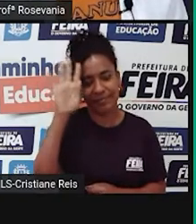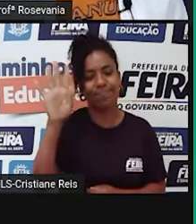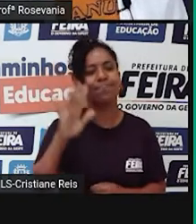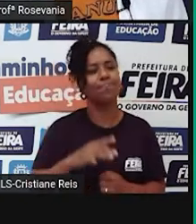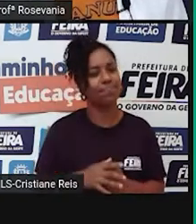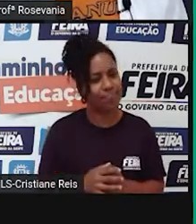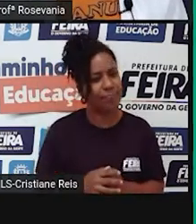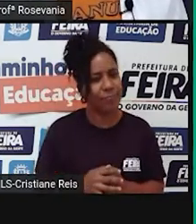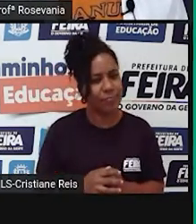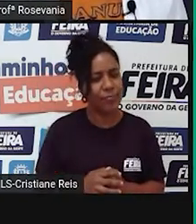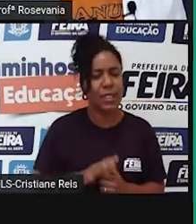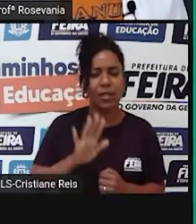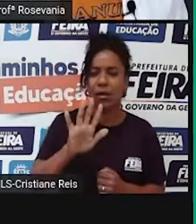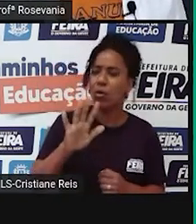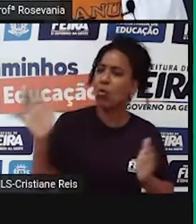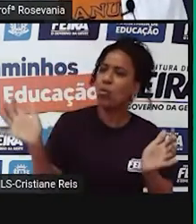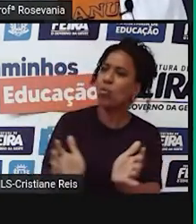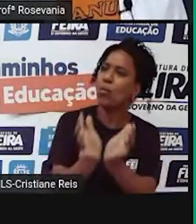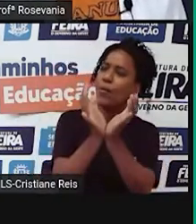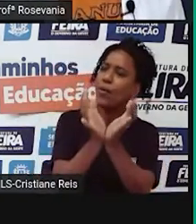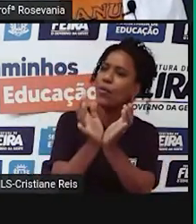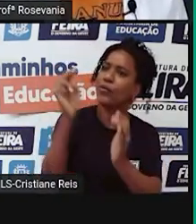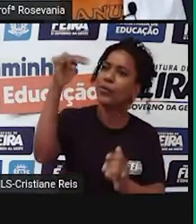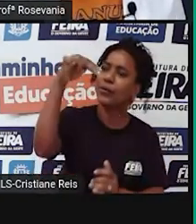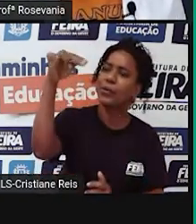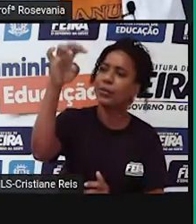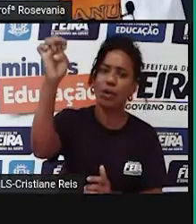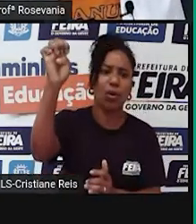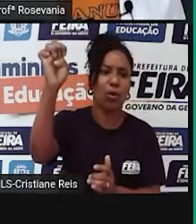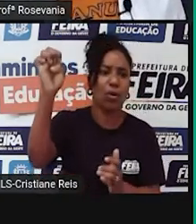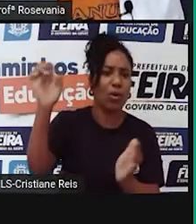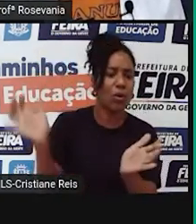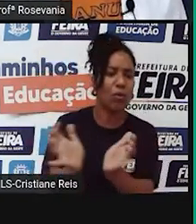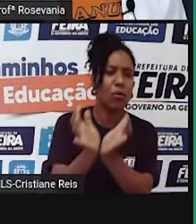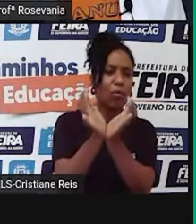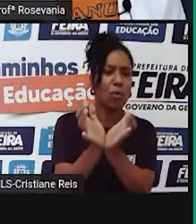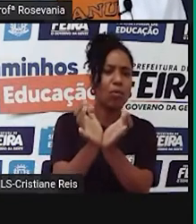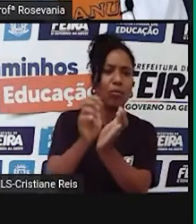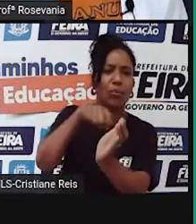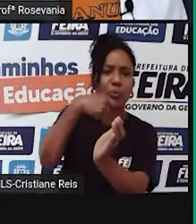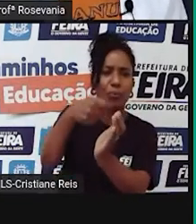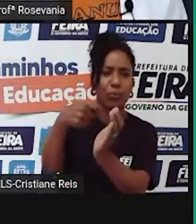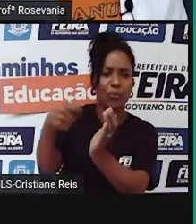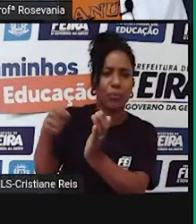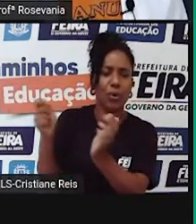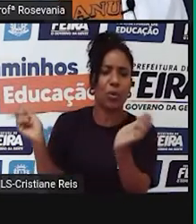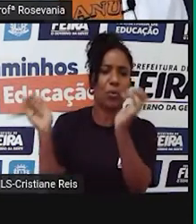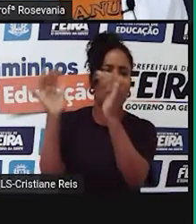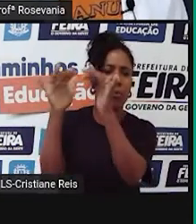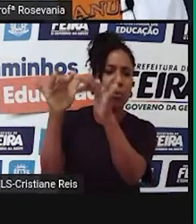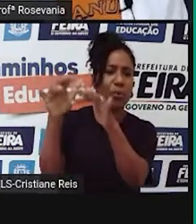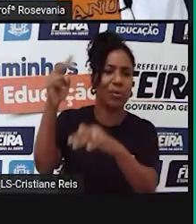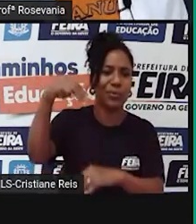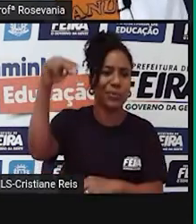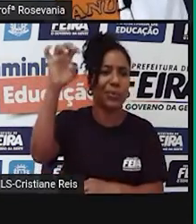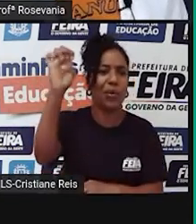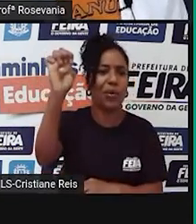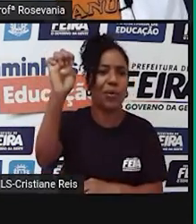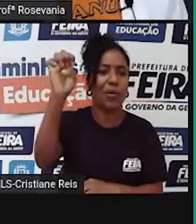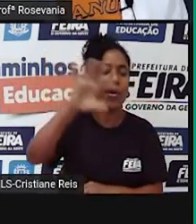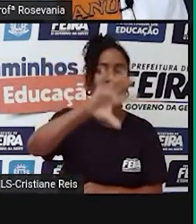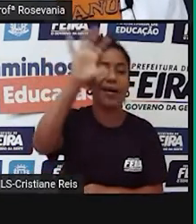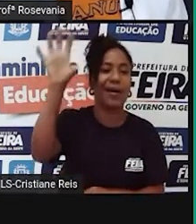povos formaram, né, o povo do Nordeste, o nosso Nordeste? Quais povos formaram o Nordeste? Vamos ver aí?